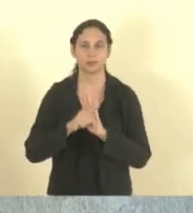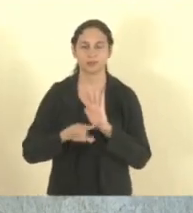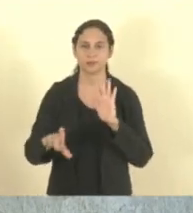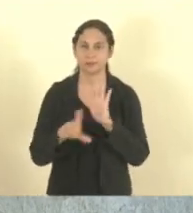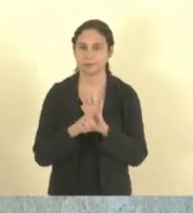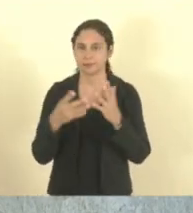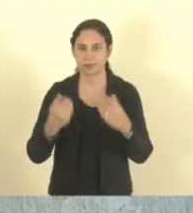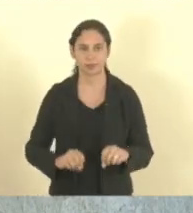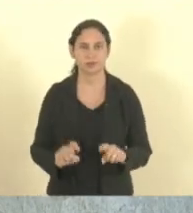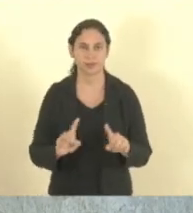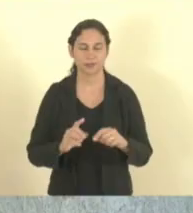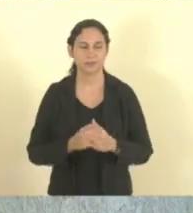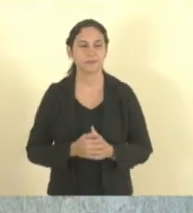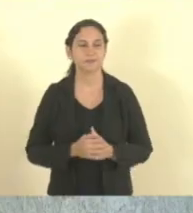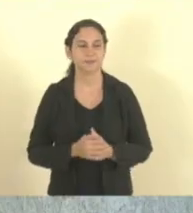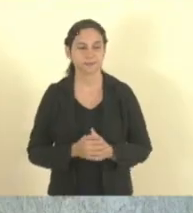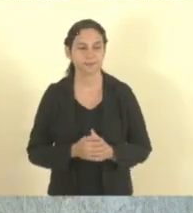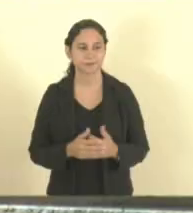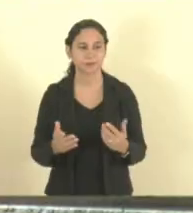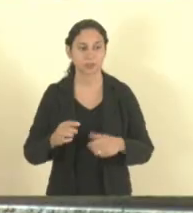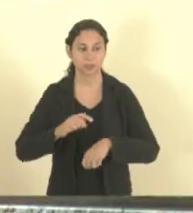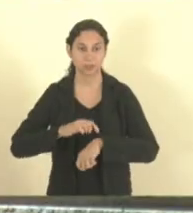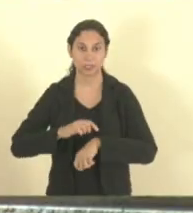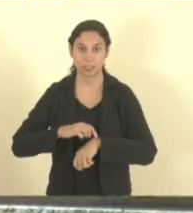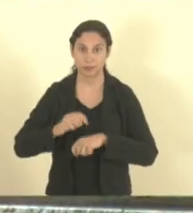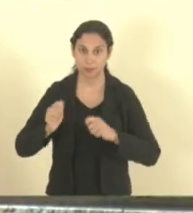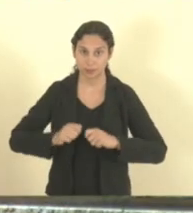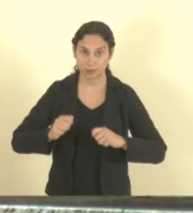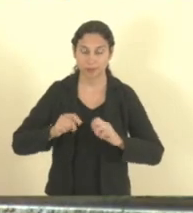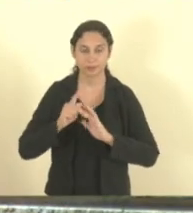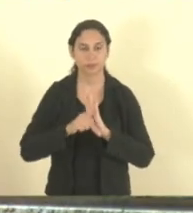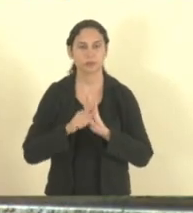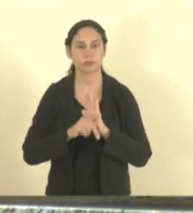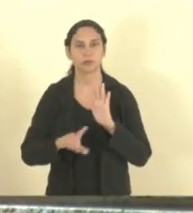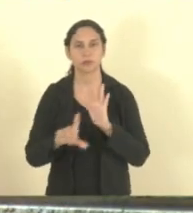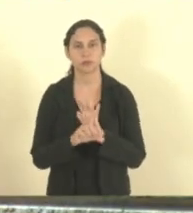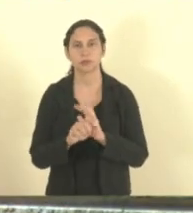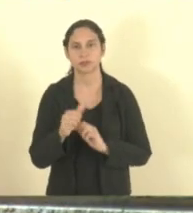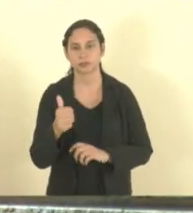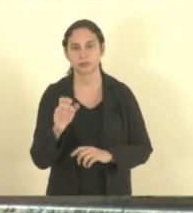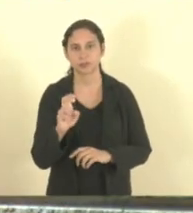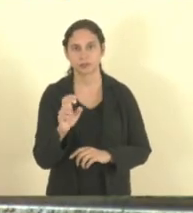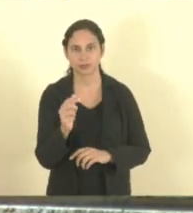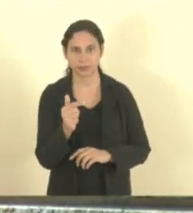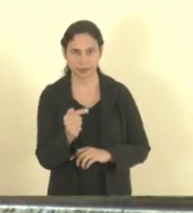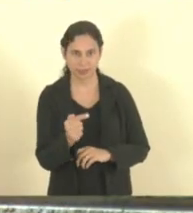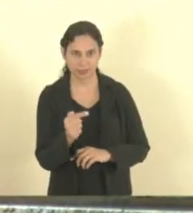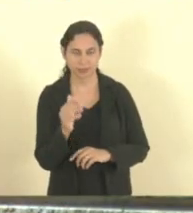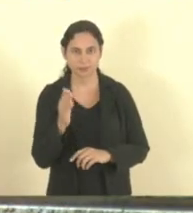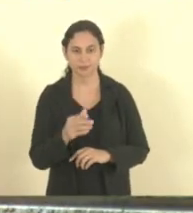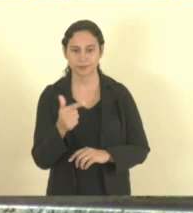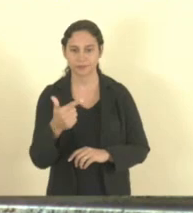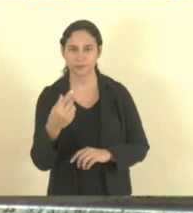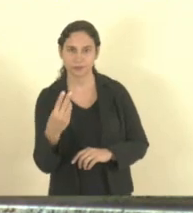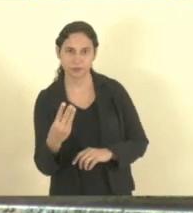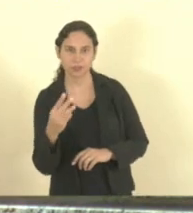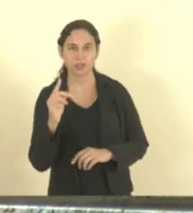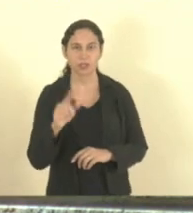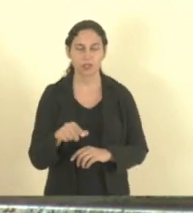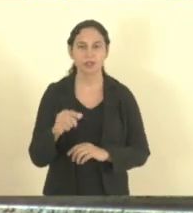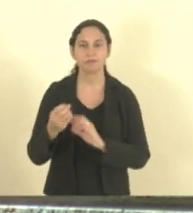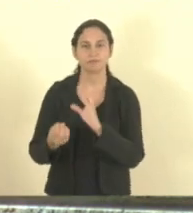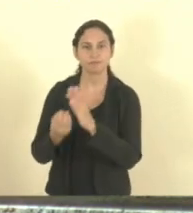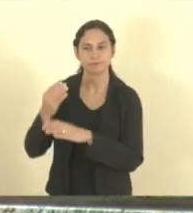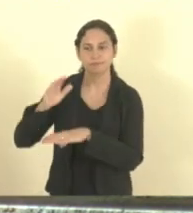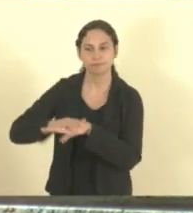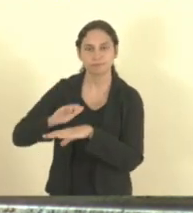agora o item 2. Temos tempo? Projeto de Lei 157.23 de autoria da deputada Irine Lopes